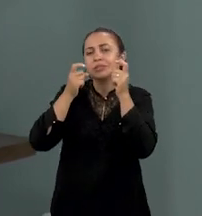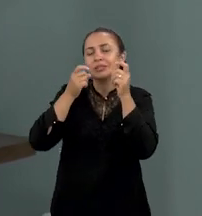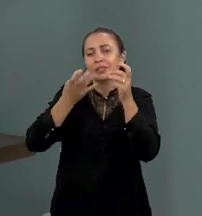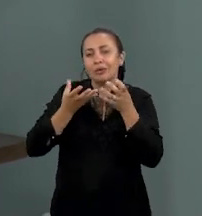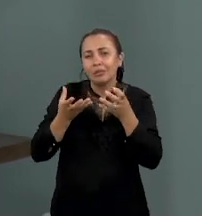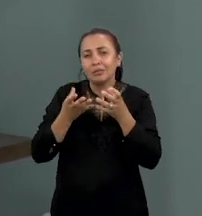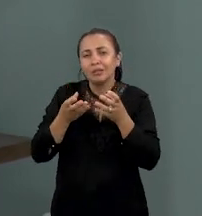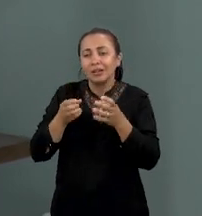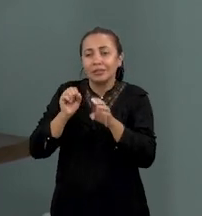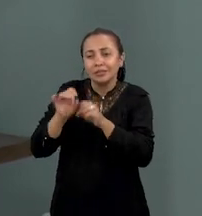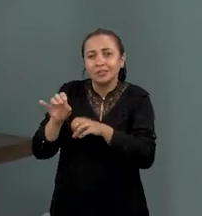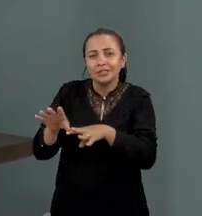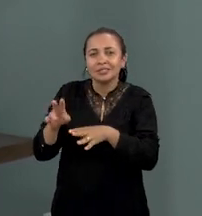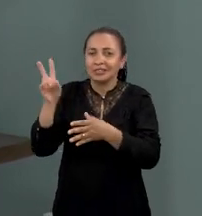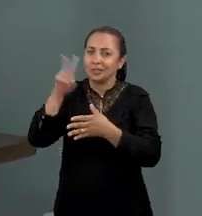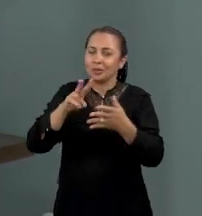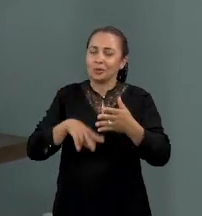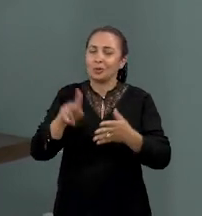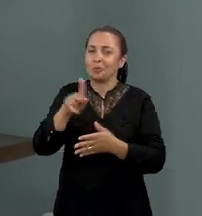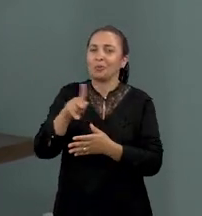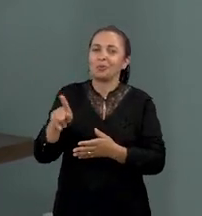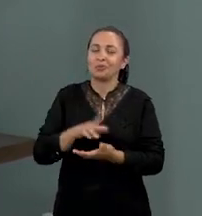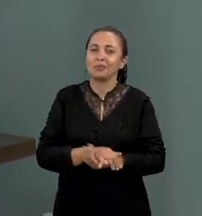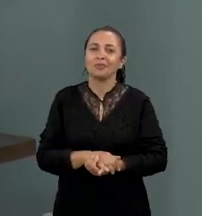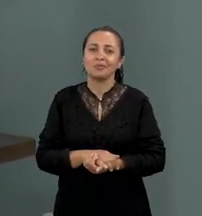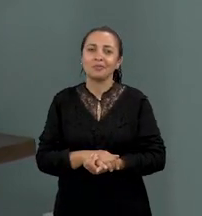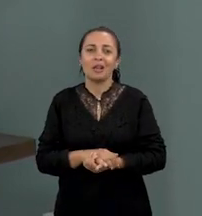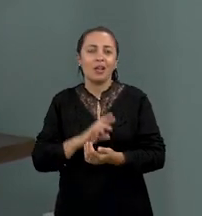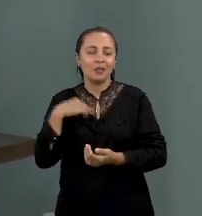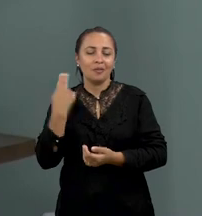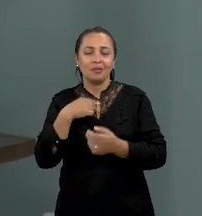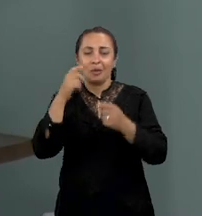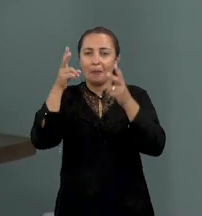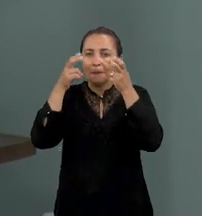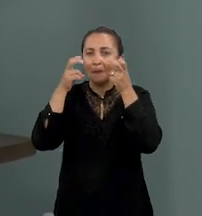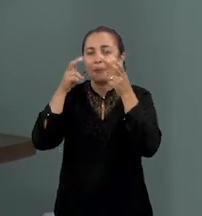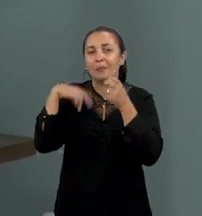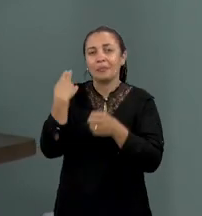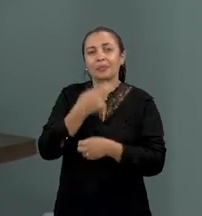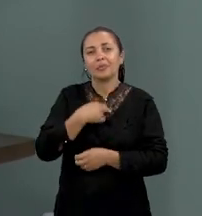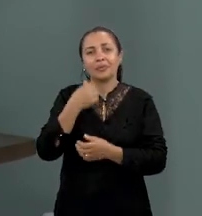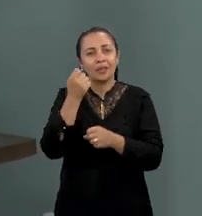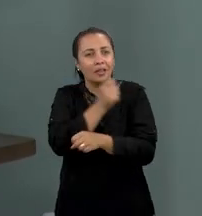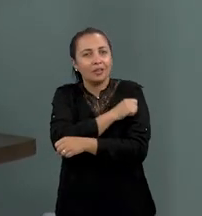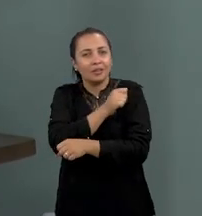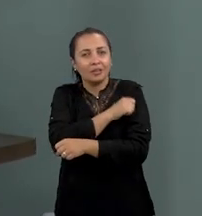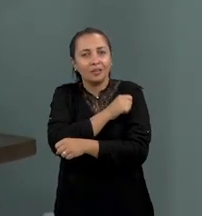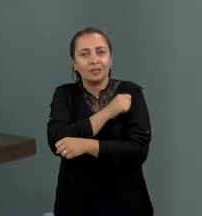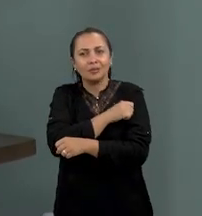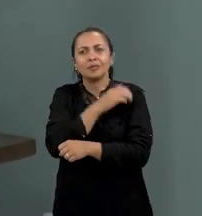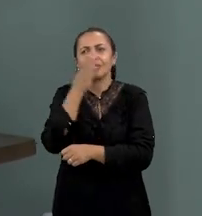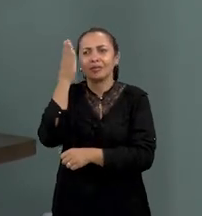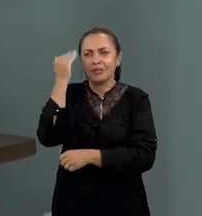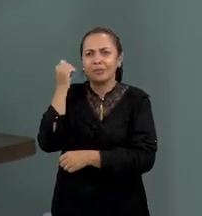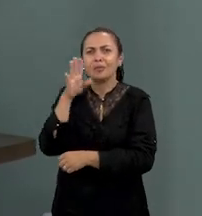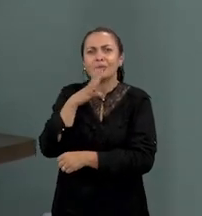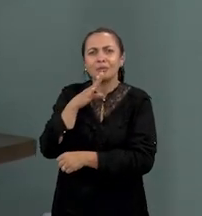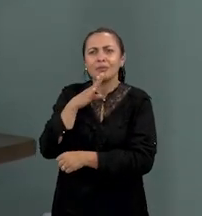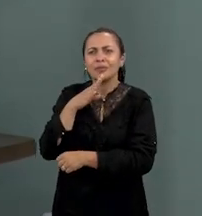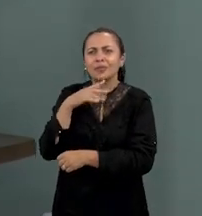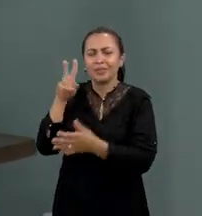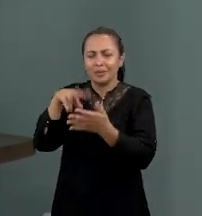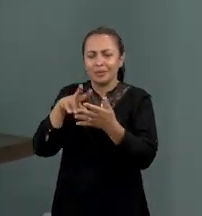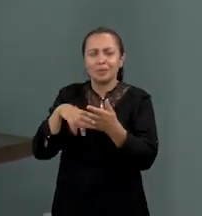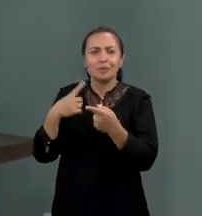minha preocupação como professora de literatura. E a gente percebe que os nossos alunos se identificam com essa literatura,